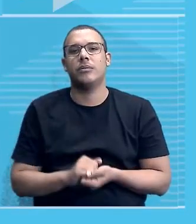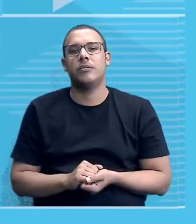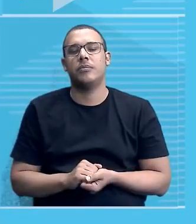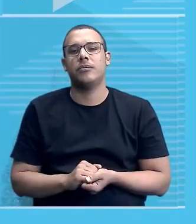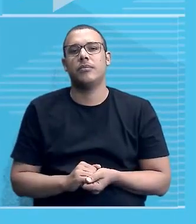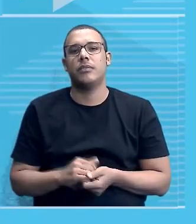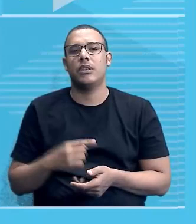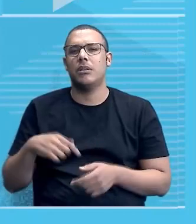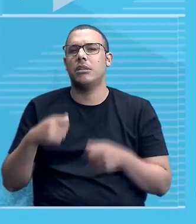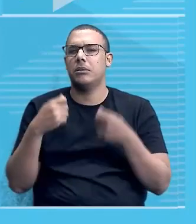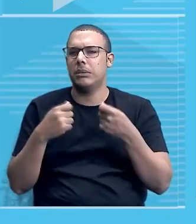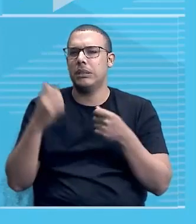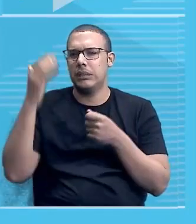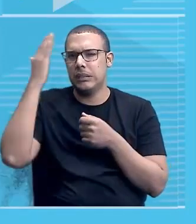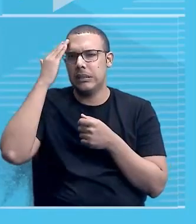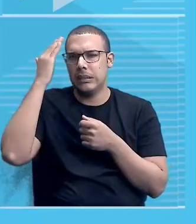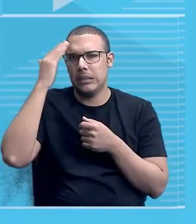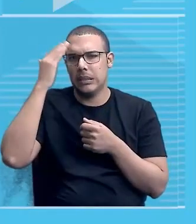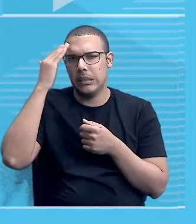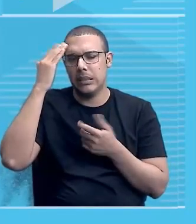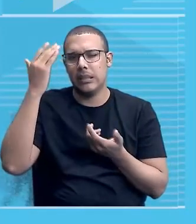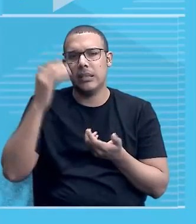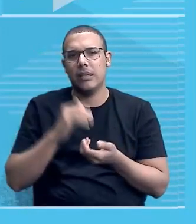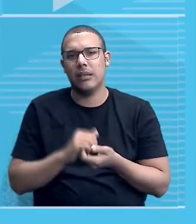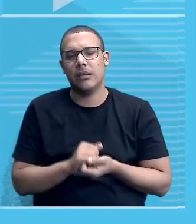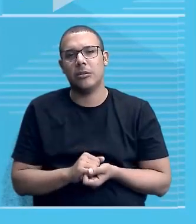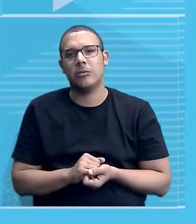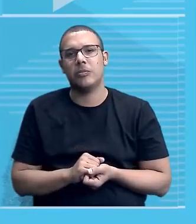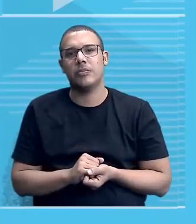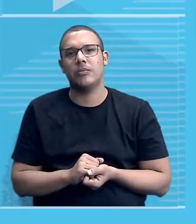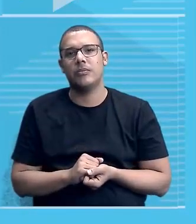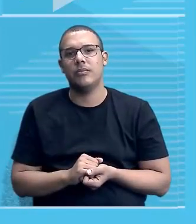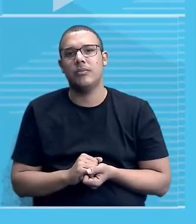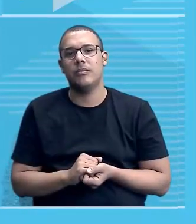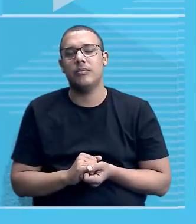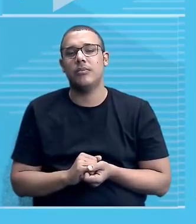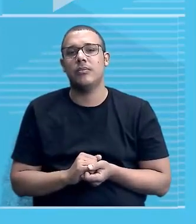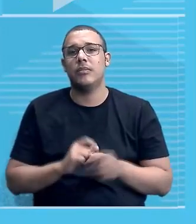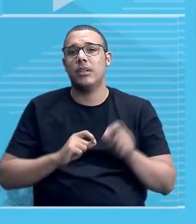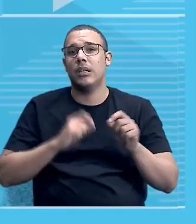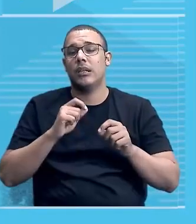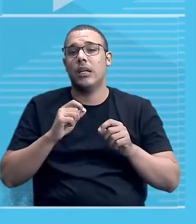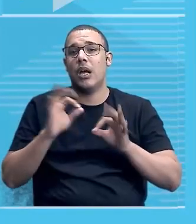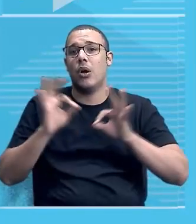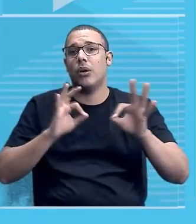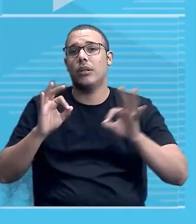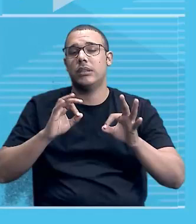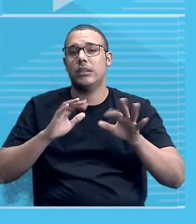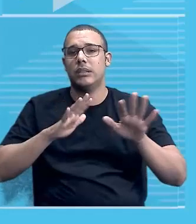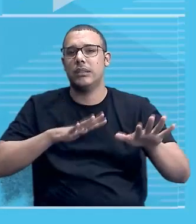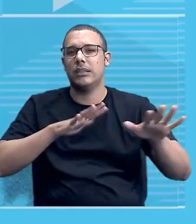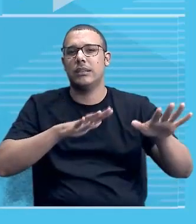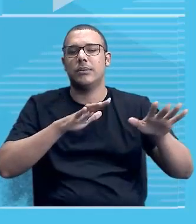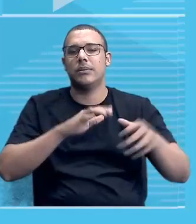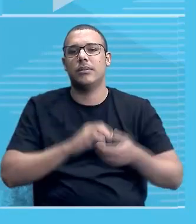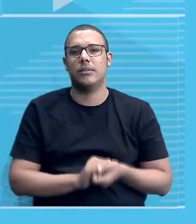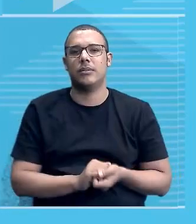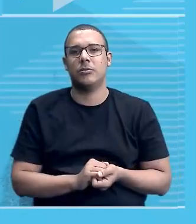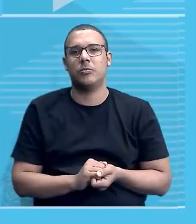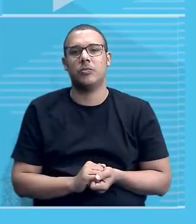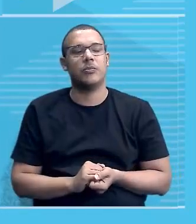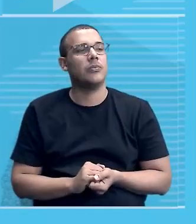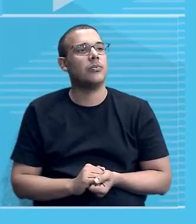compreender direitinho essa questão de quem é que tá protagonizando esses movimentos, né? Cresceram e se